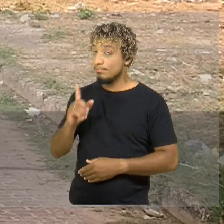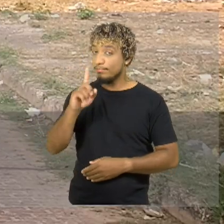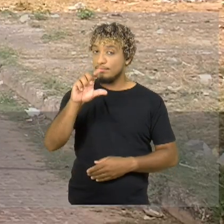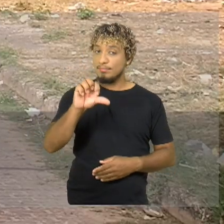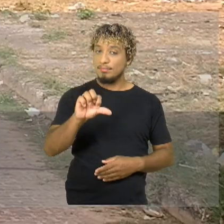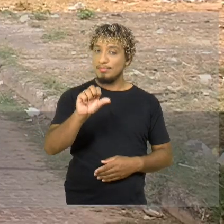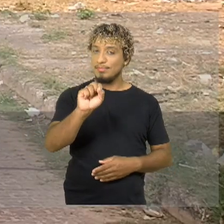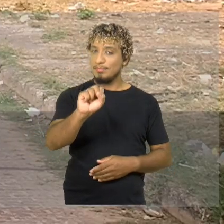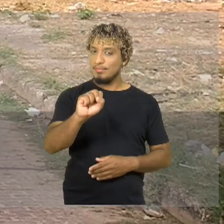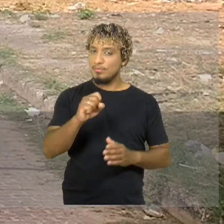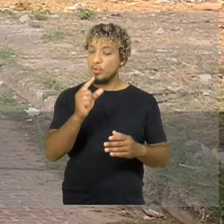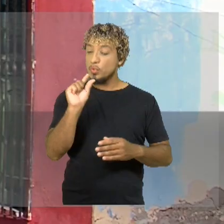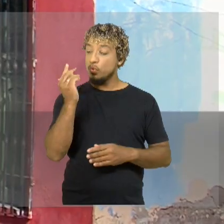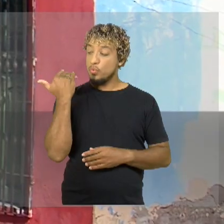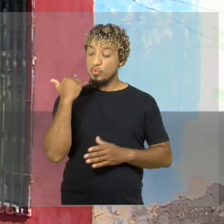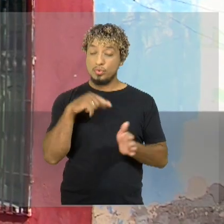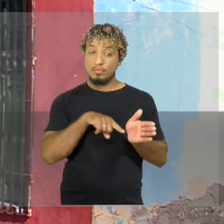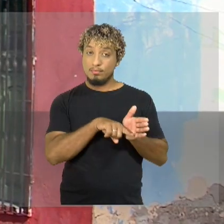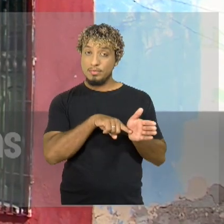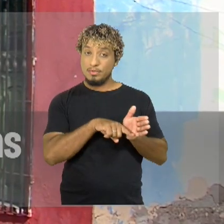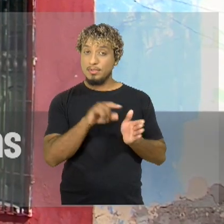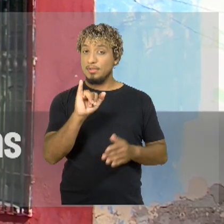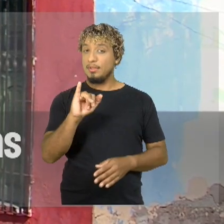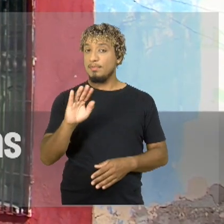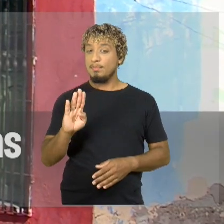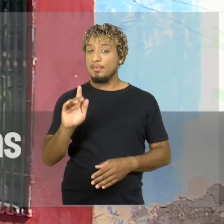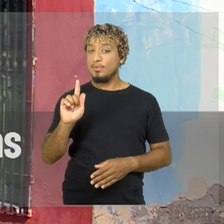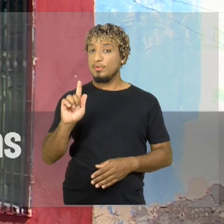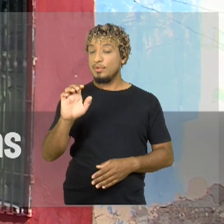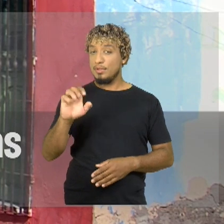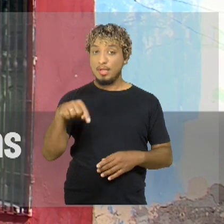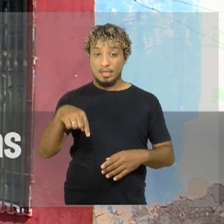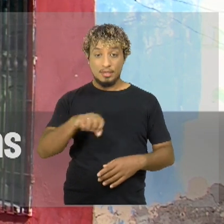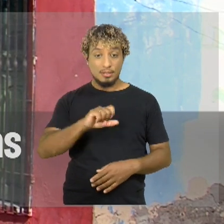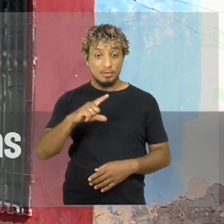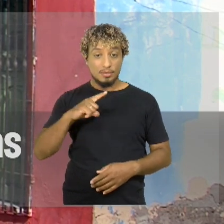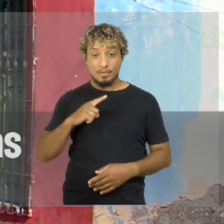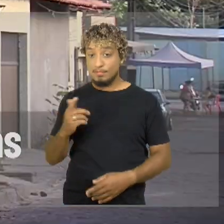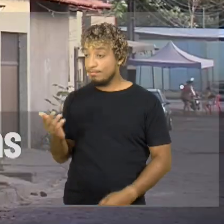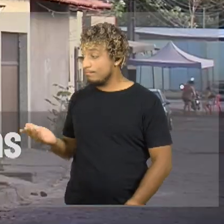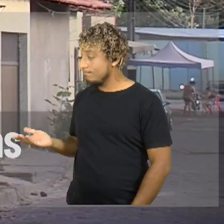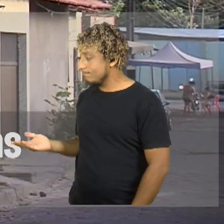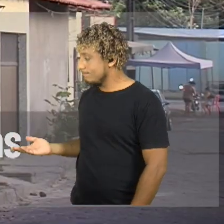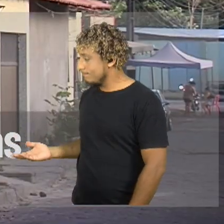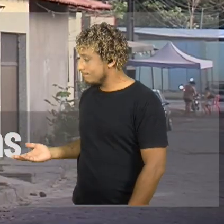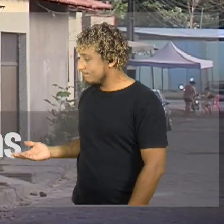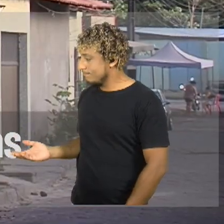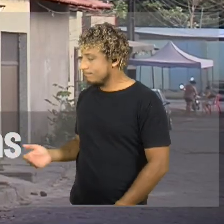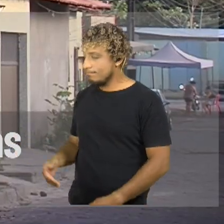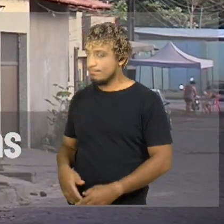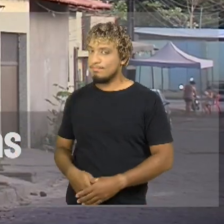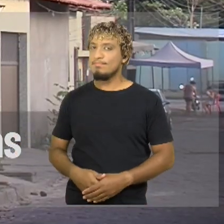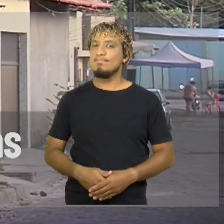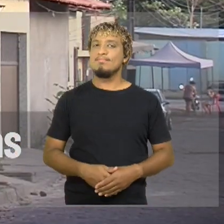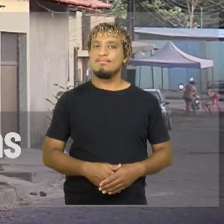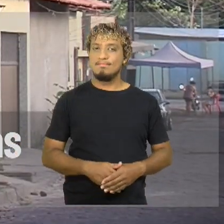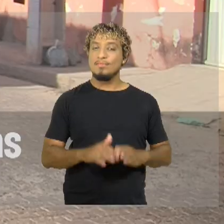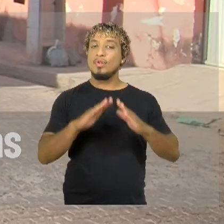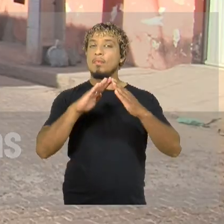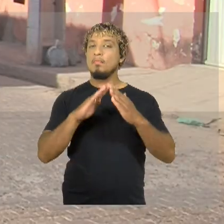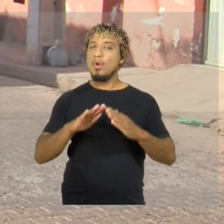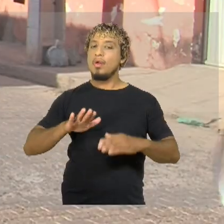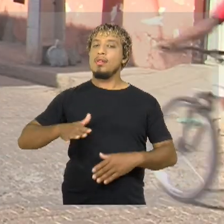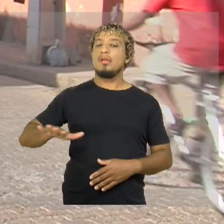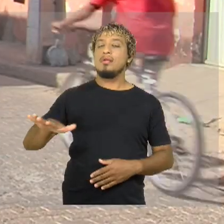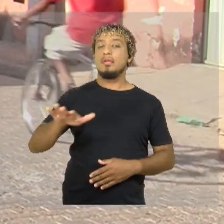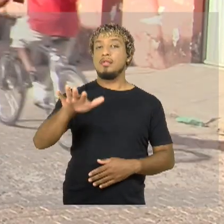o último censo do IBGE. Em São Luís, são 358.818 pessoas morando